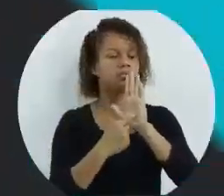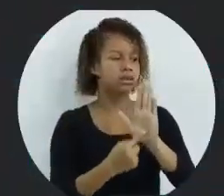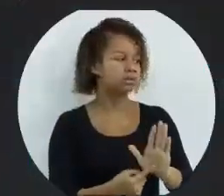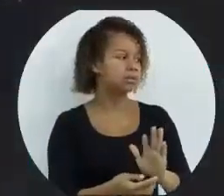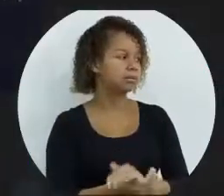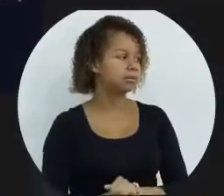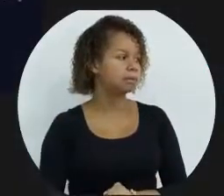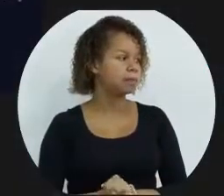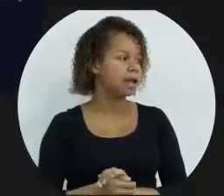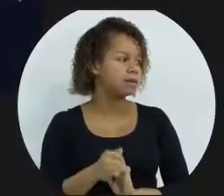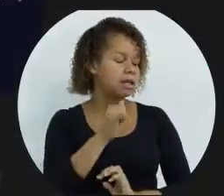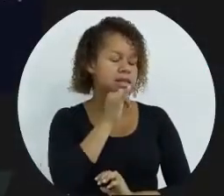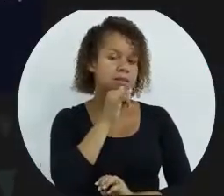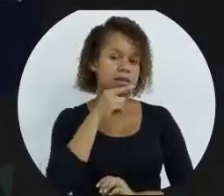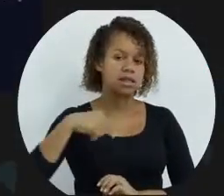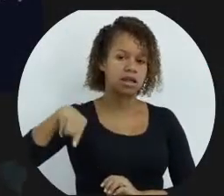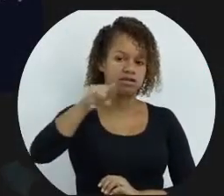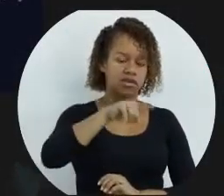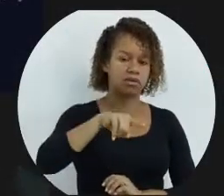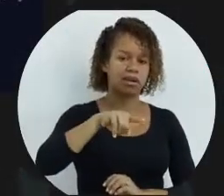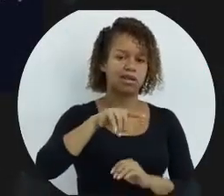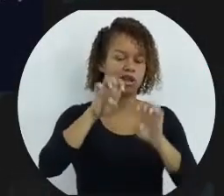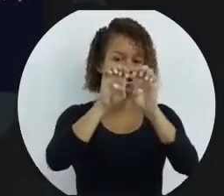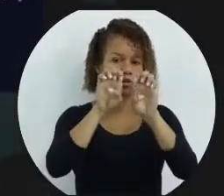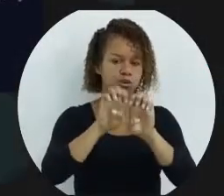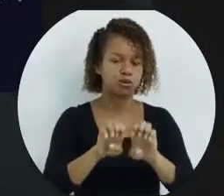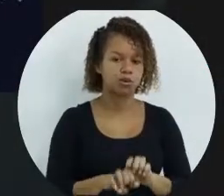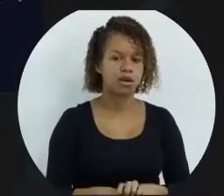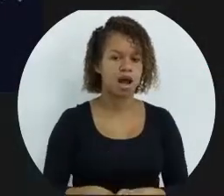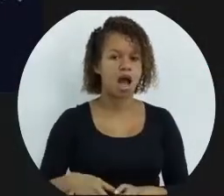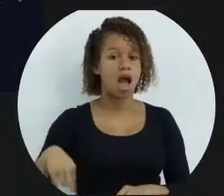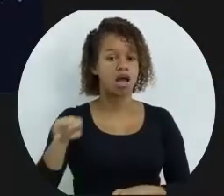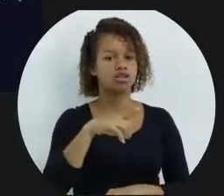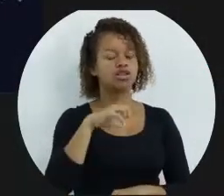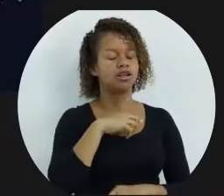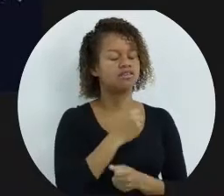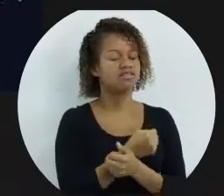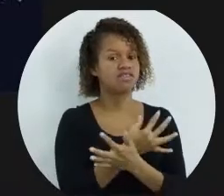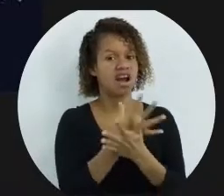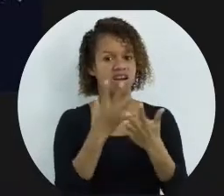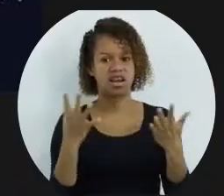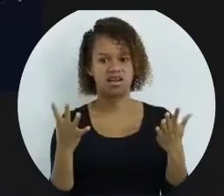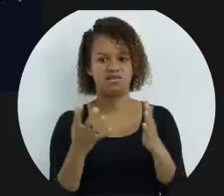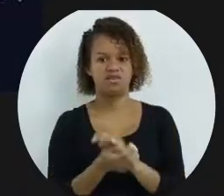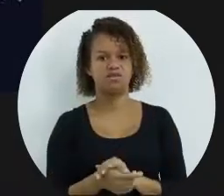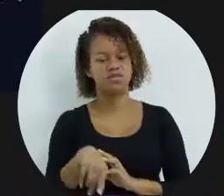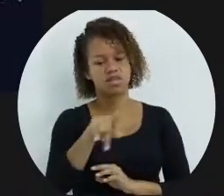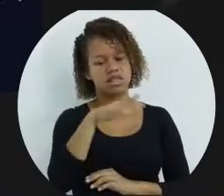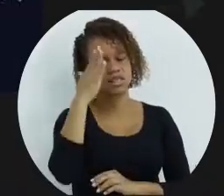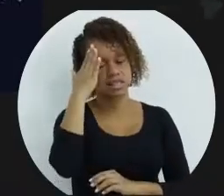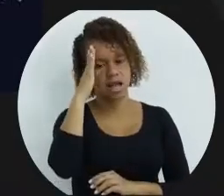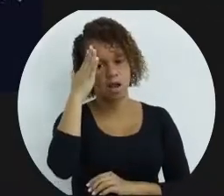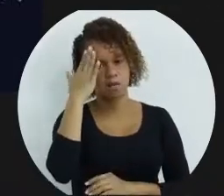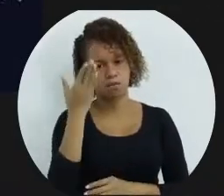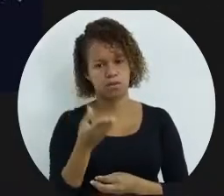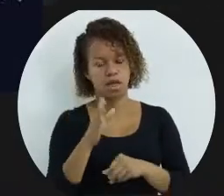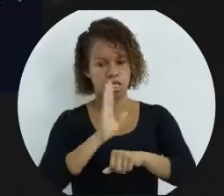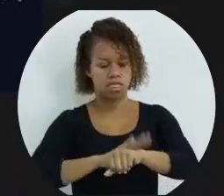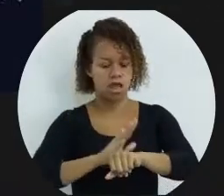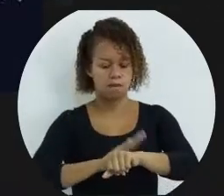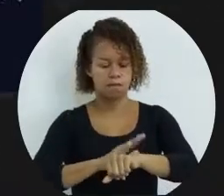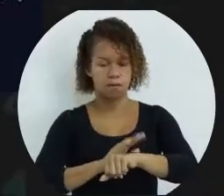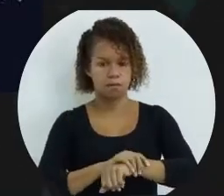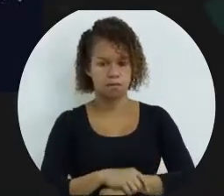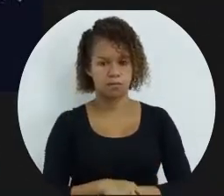no exemplo que você está vendo aí no slide de estrutura condicional, a gente tem uma variável, você já sabe o que é tempo,